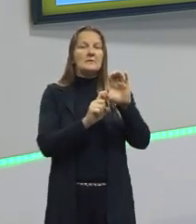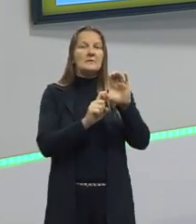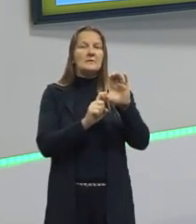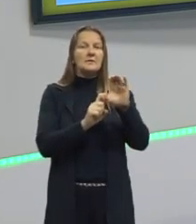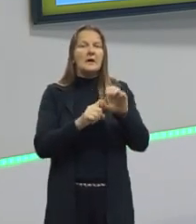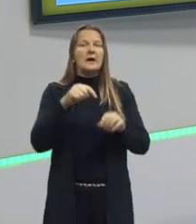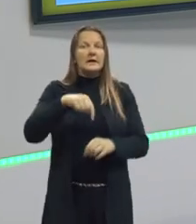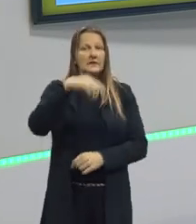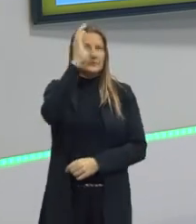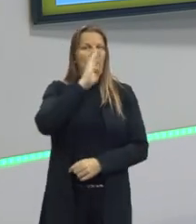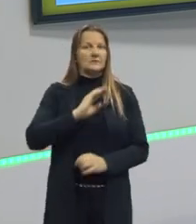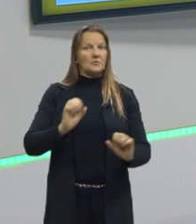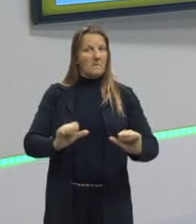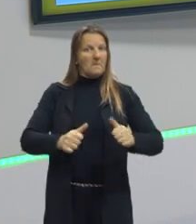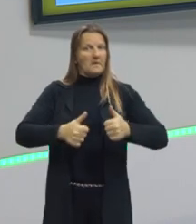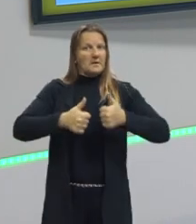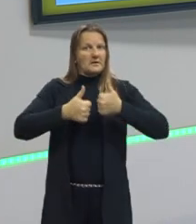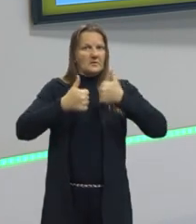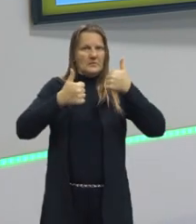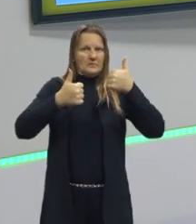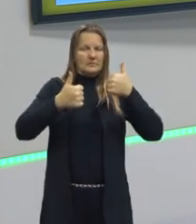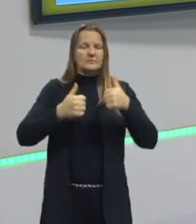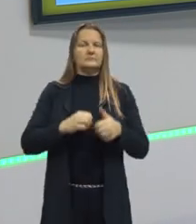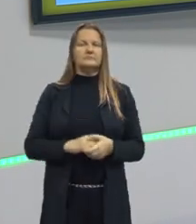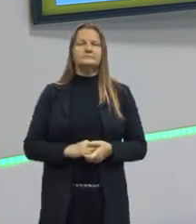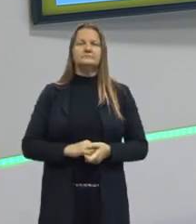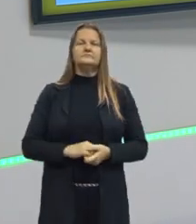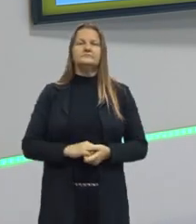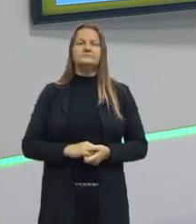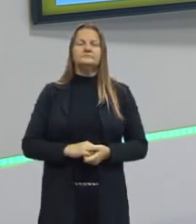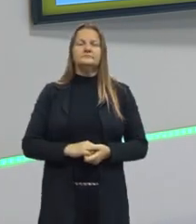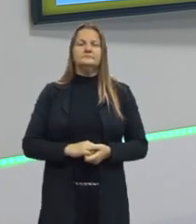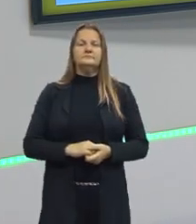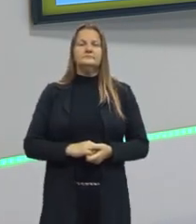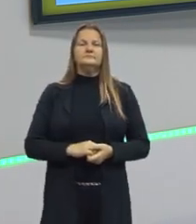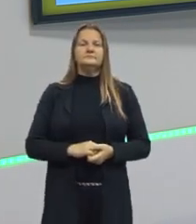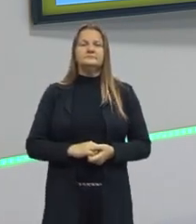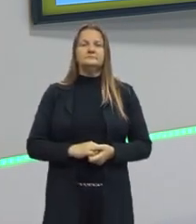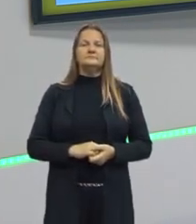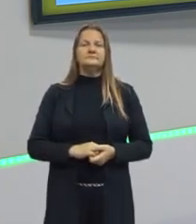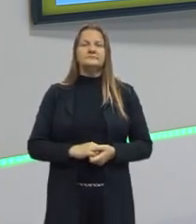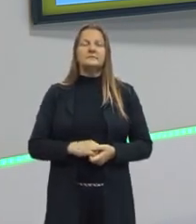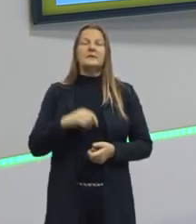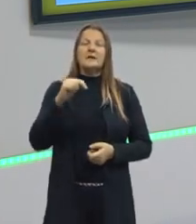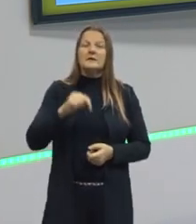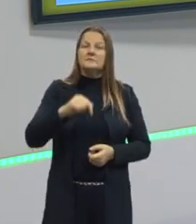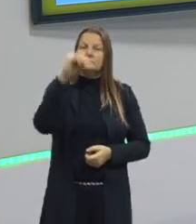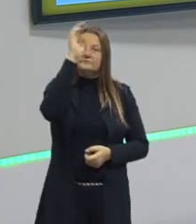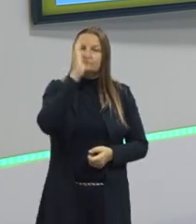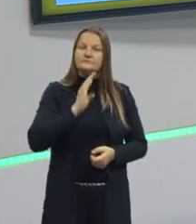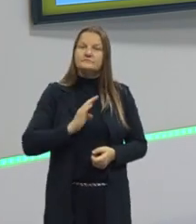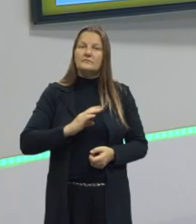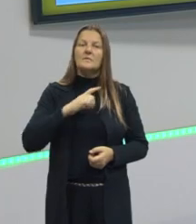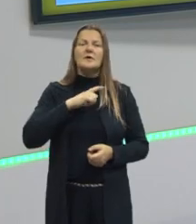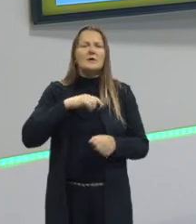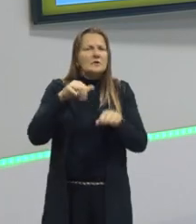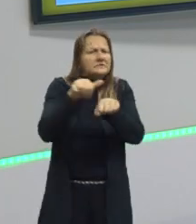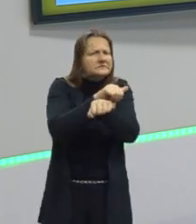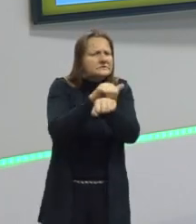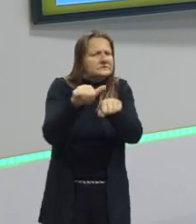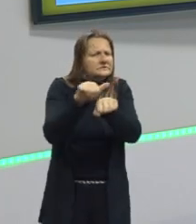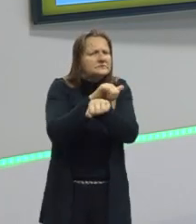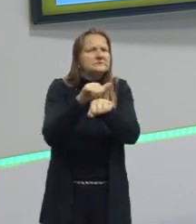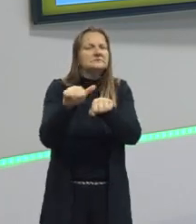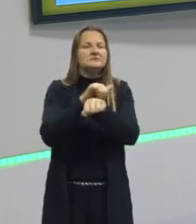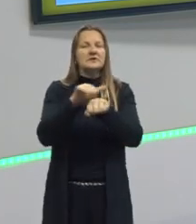consegue ter uma melhor resistência. Tanto é que a gente tem aí alguns mecanismos para